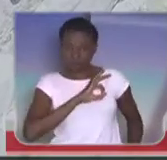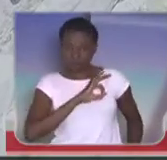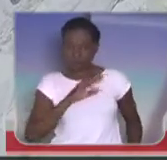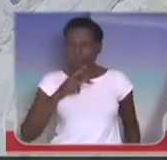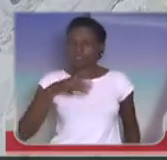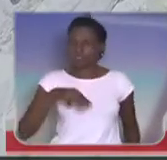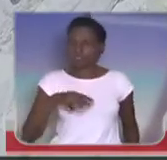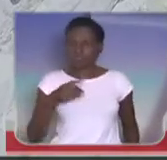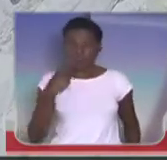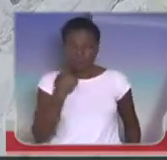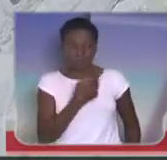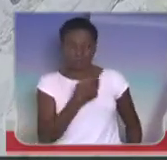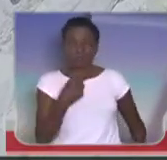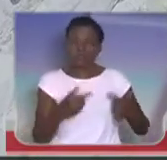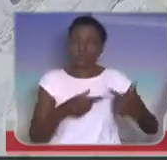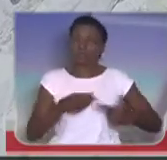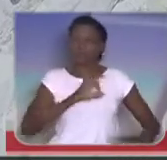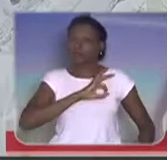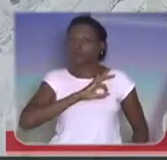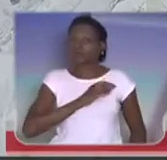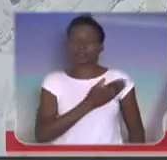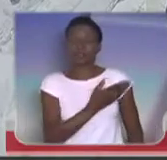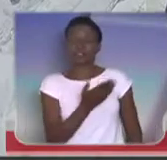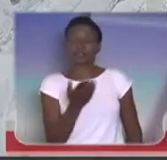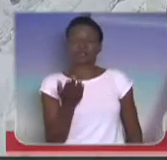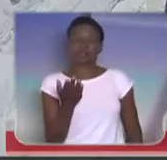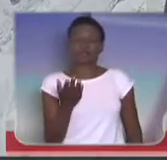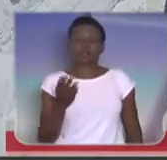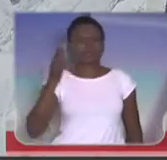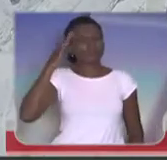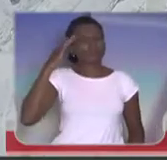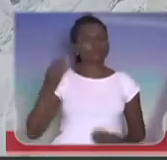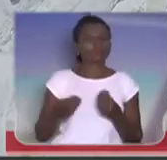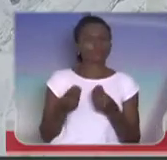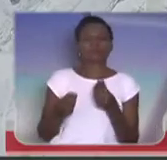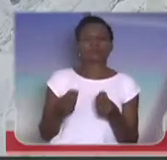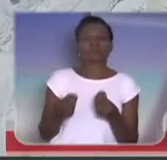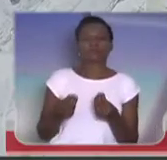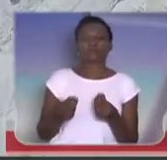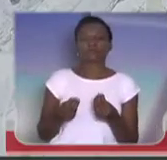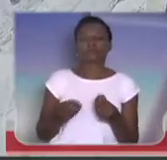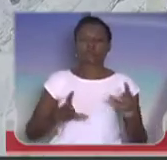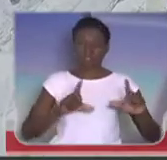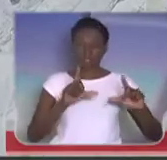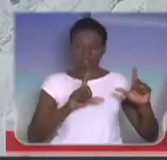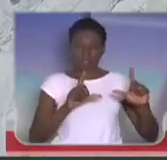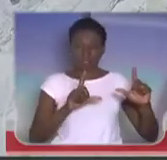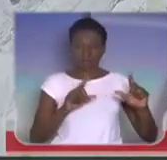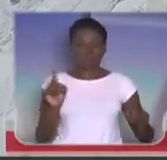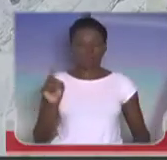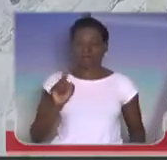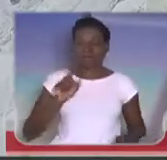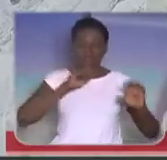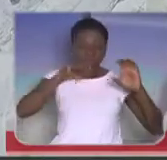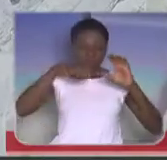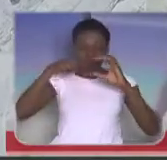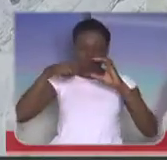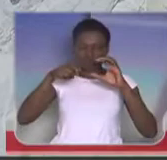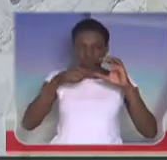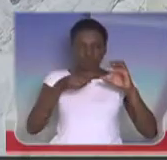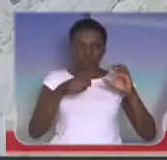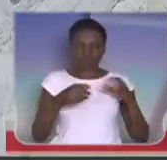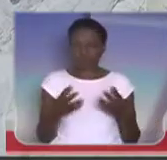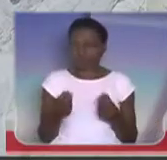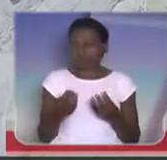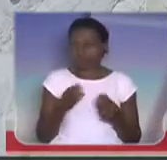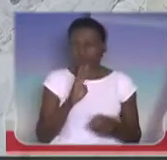sabem por que nós ficamos sabendo disso ou por que apareceu na imprensa, foi porque foi filmado. Porque as milhares